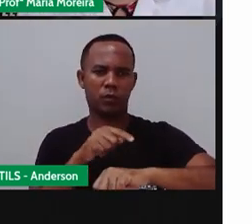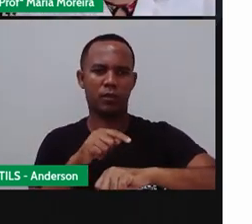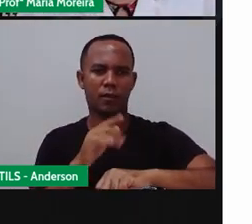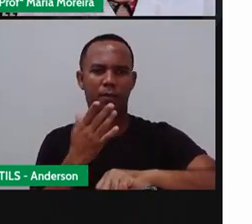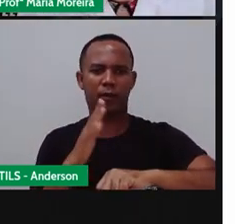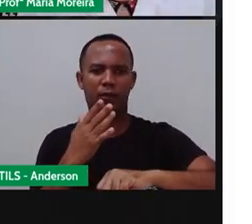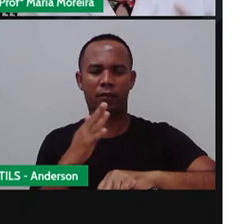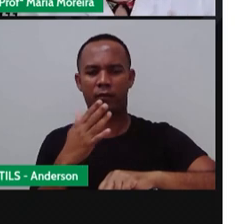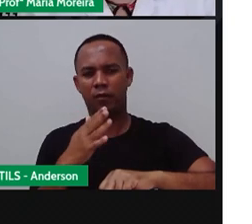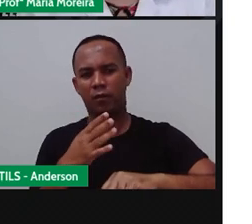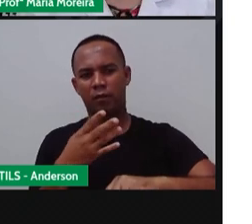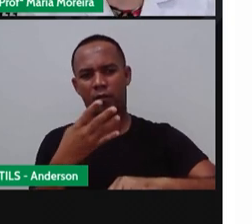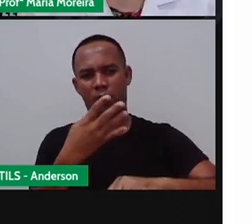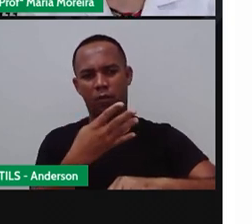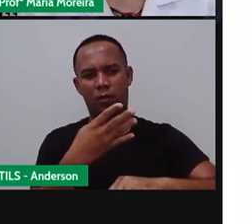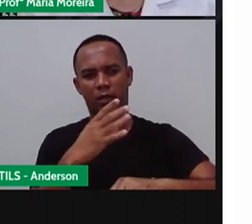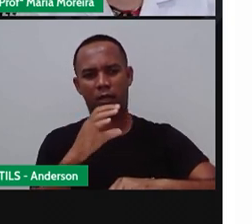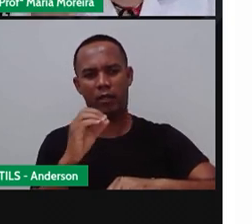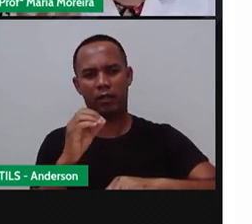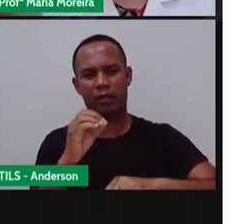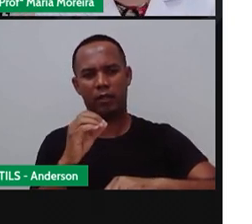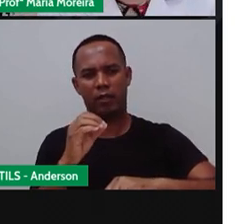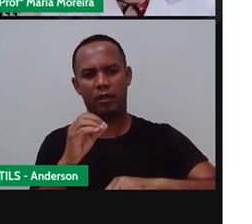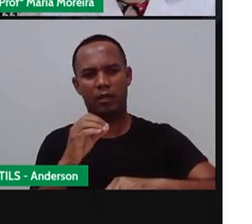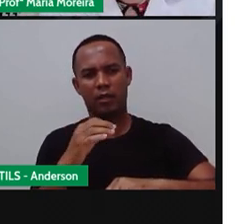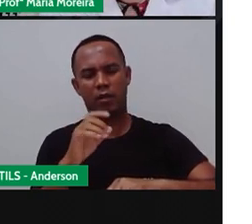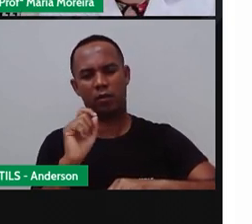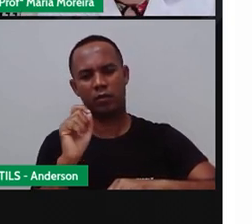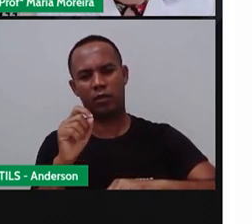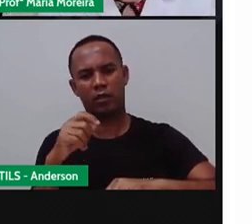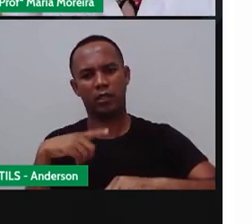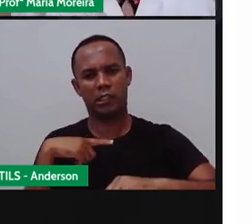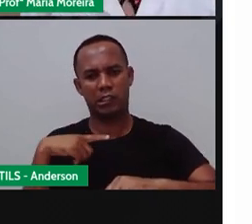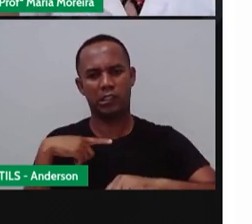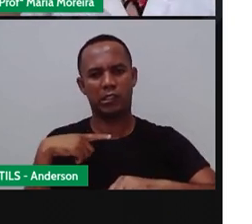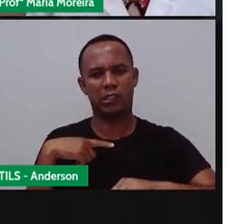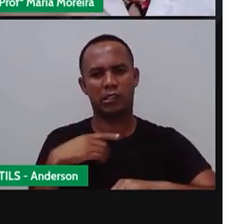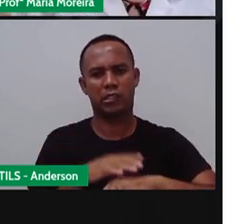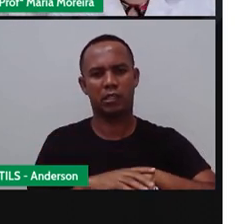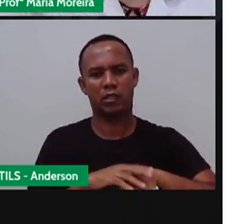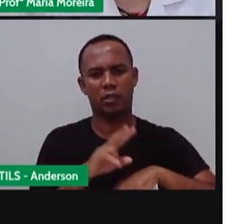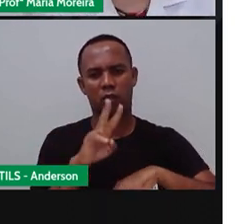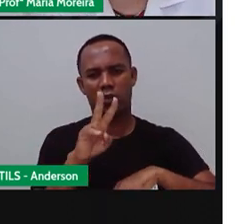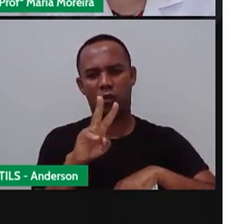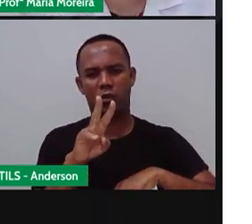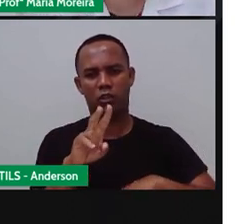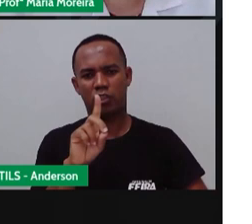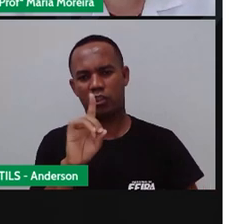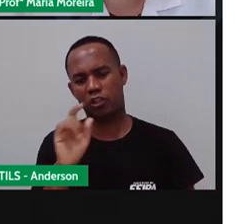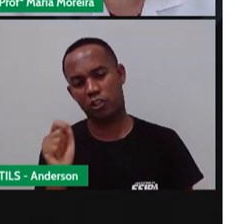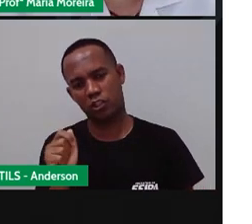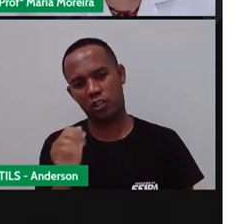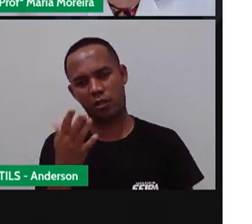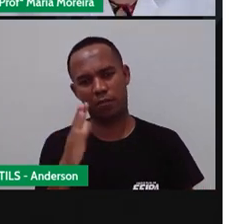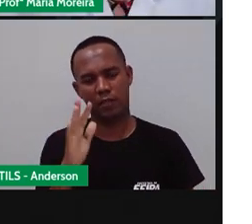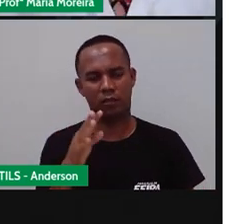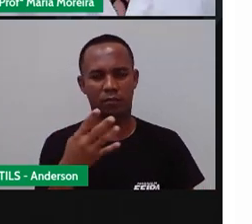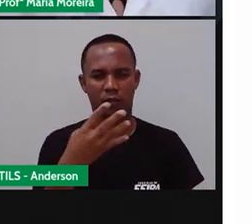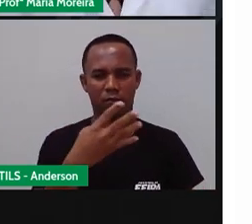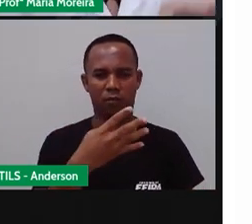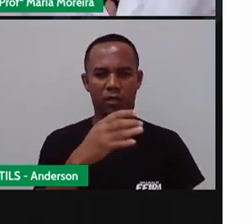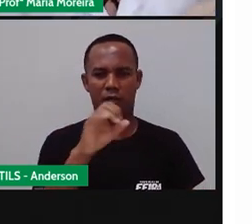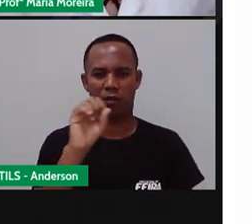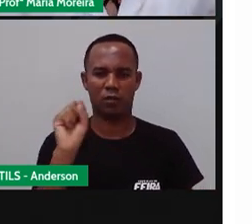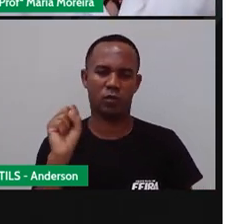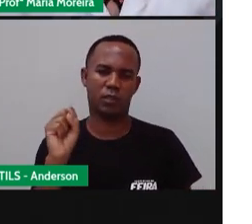horas. Ou seja, nem eram dois dias. Porque se um dia tem 24 horas, dois dias teriam 48, que seria o quê?